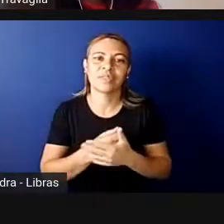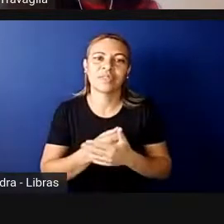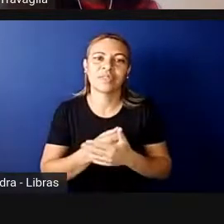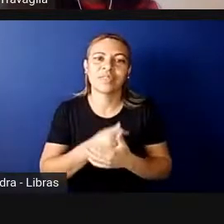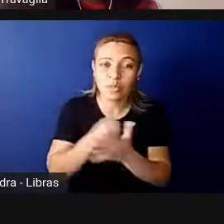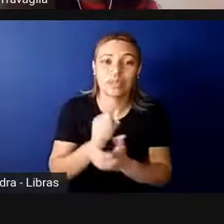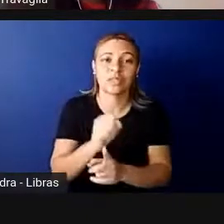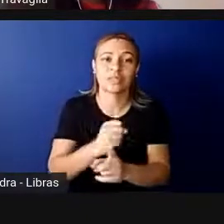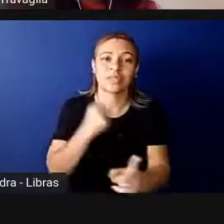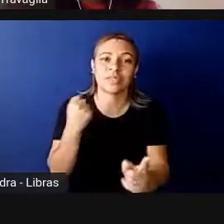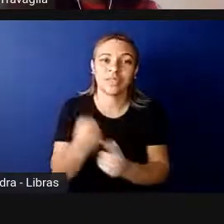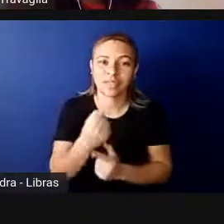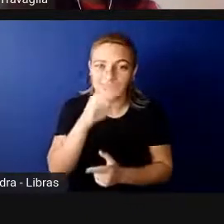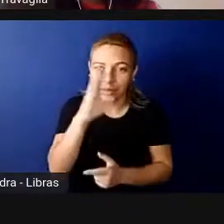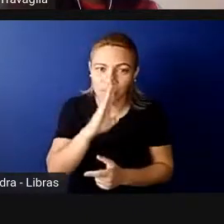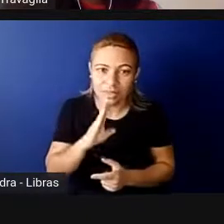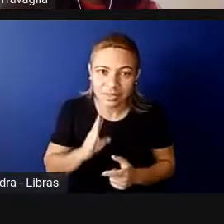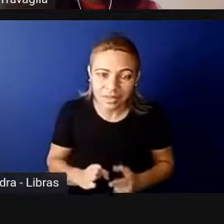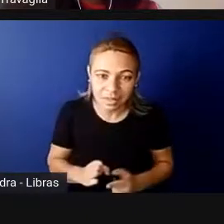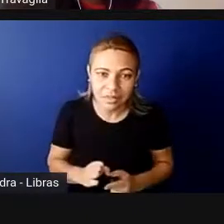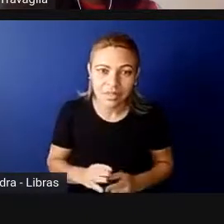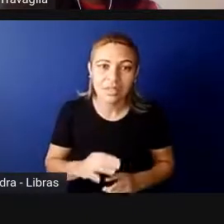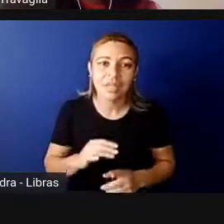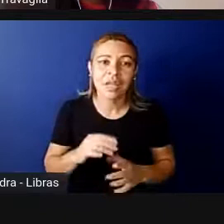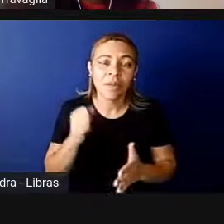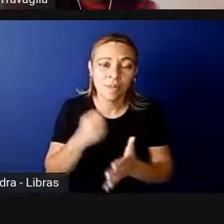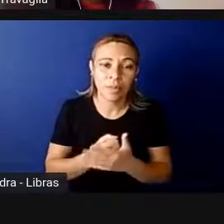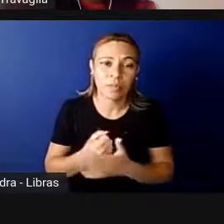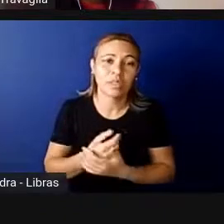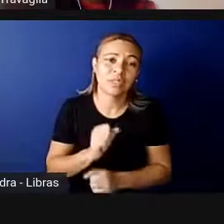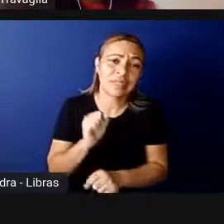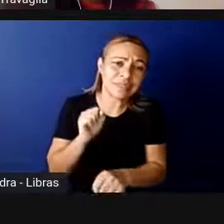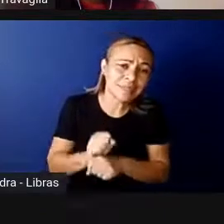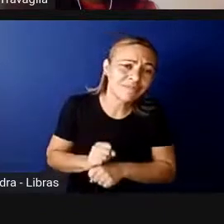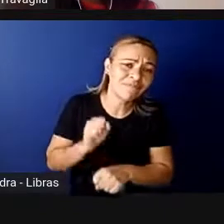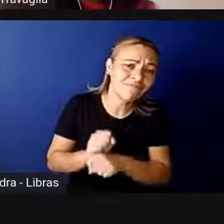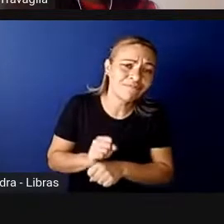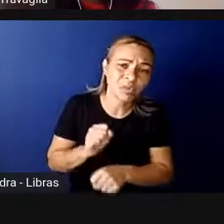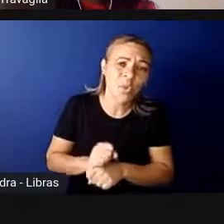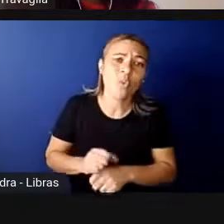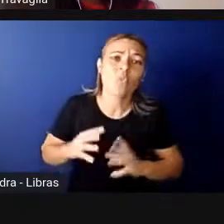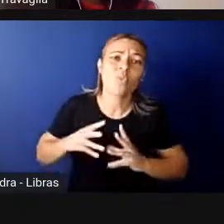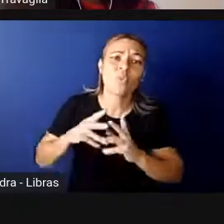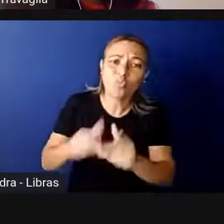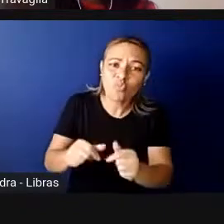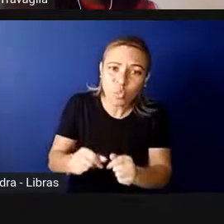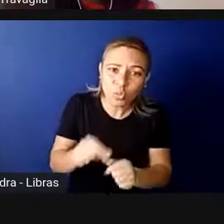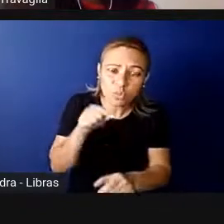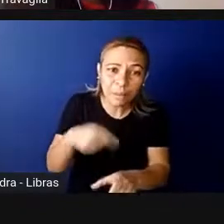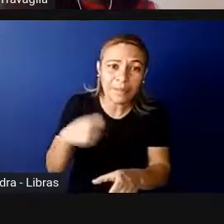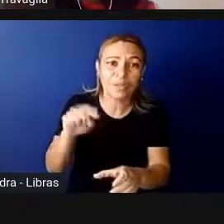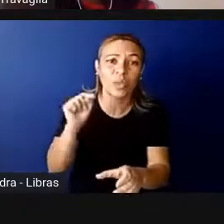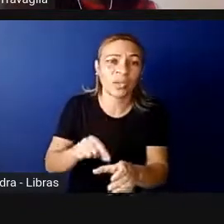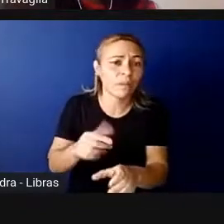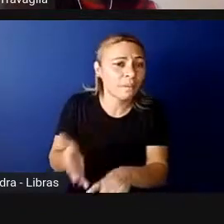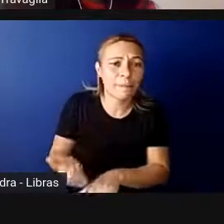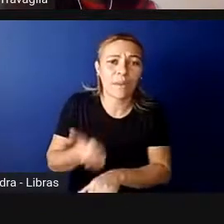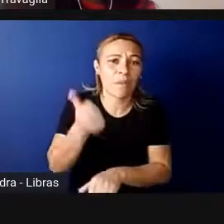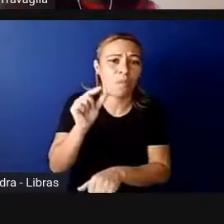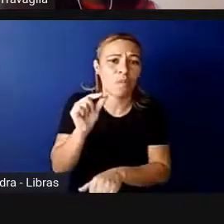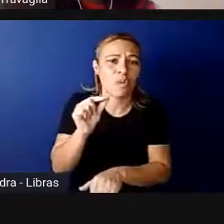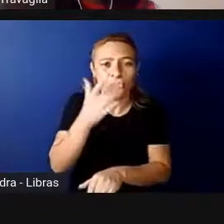é uma luta de quem espera que o mundo seja um lugar um pouco melhor para que todas e todos vivam, mas